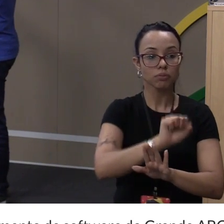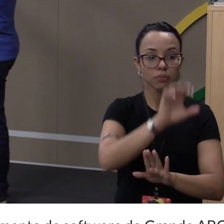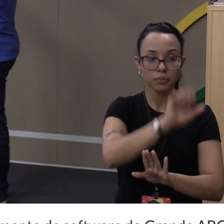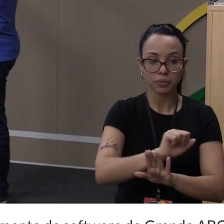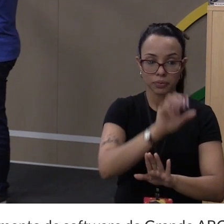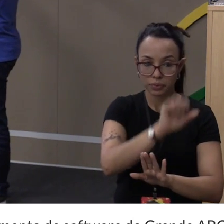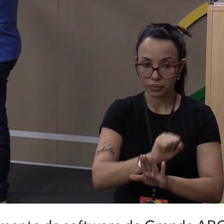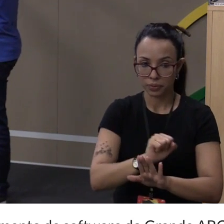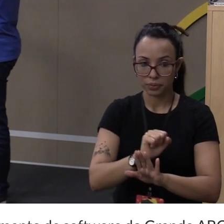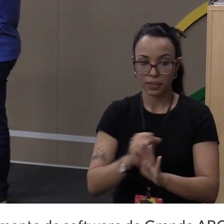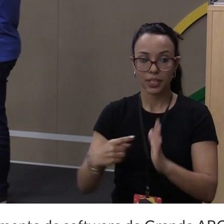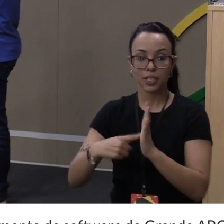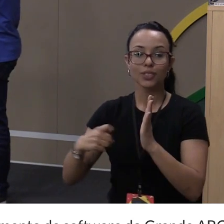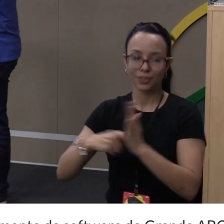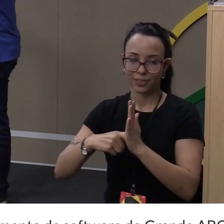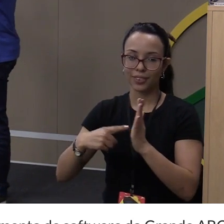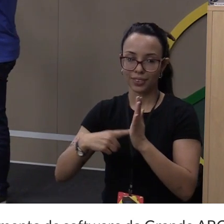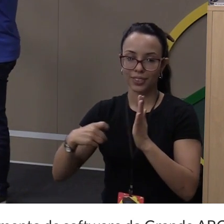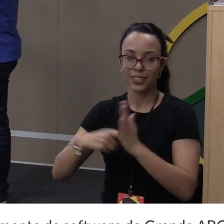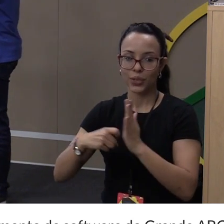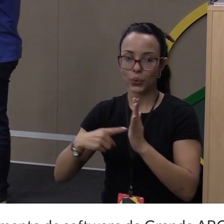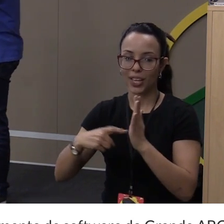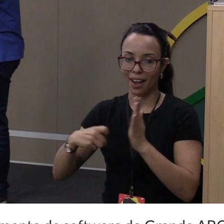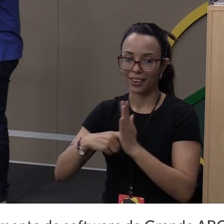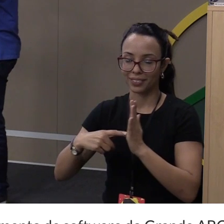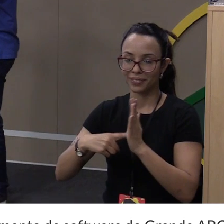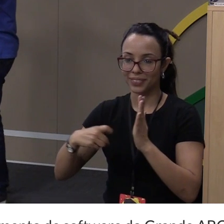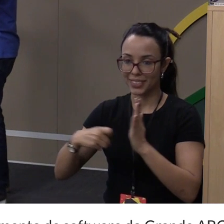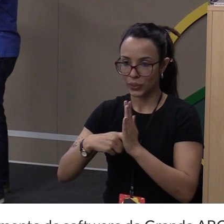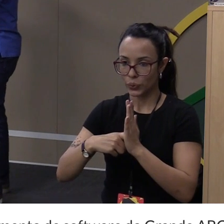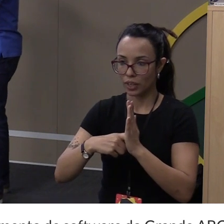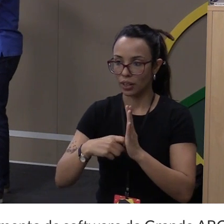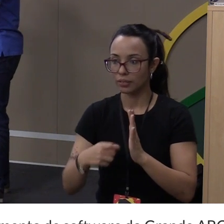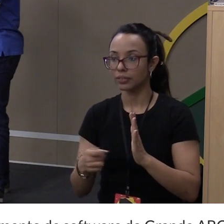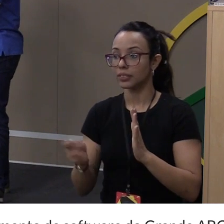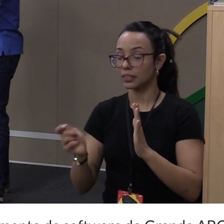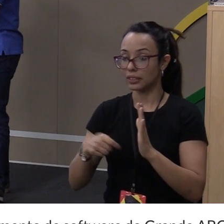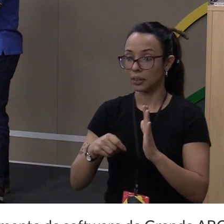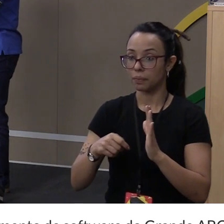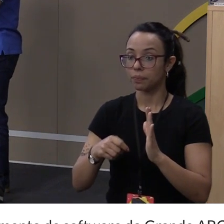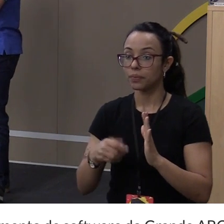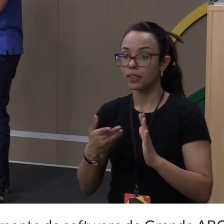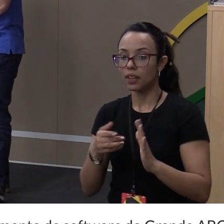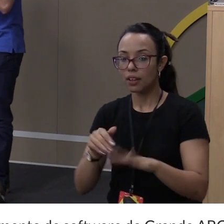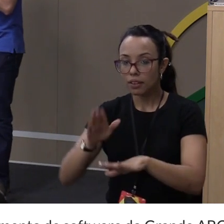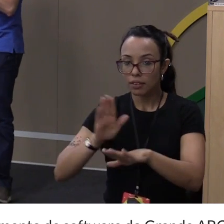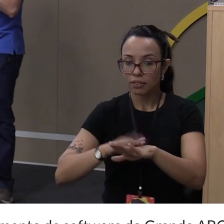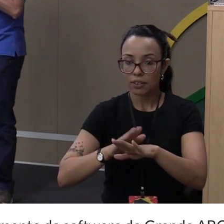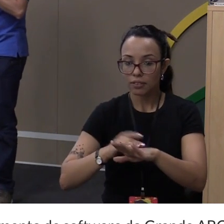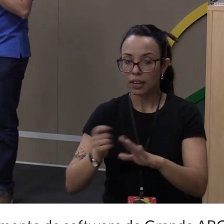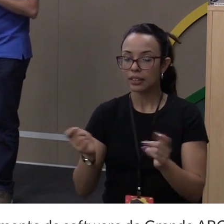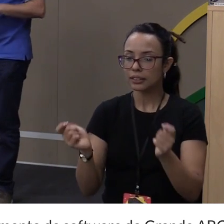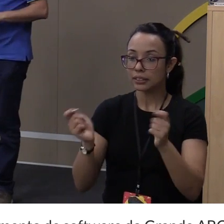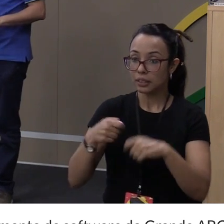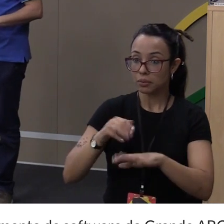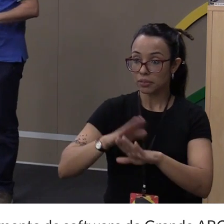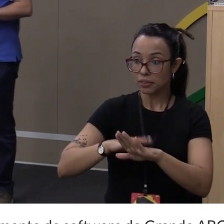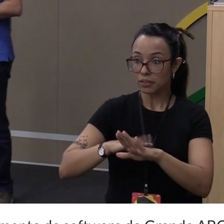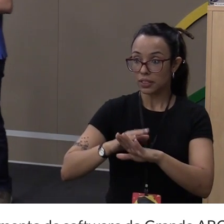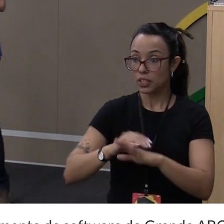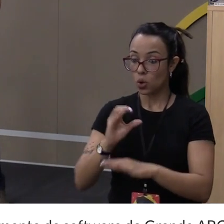imprensaoficialjundiaí.gov.br, e eu faço um yield dessa URL e defino um callback. Olha que interessante.